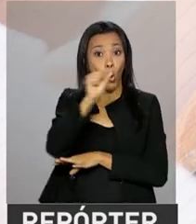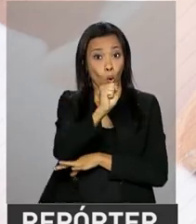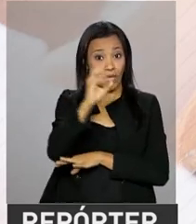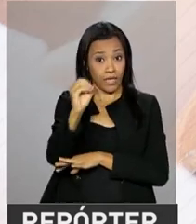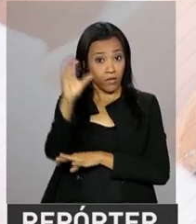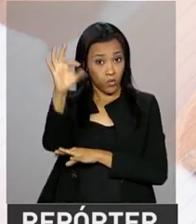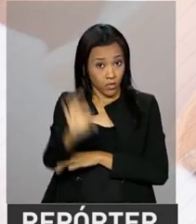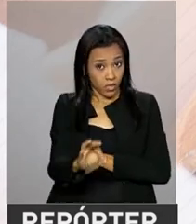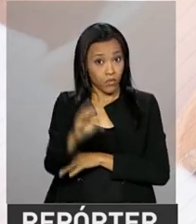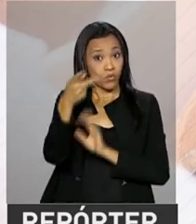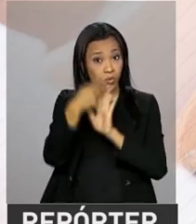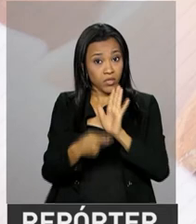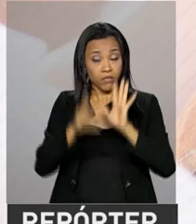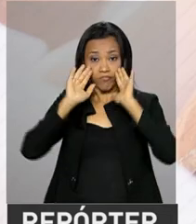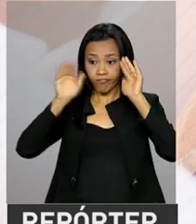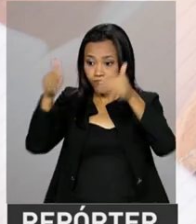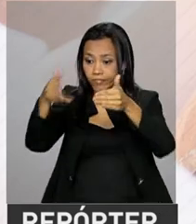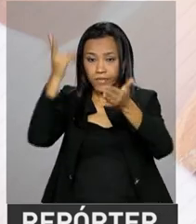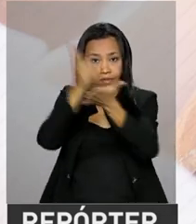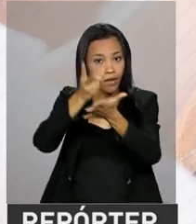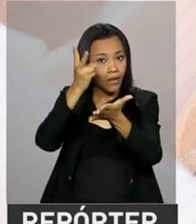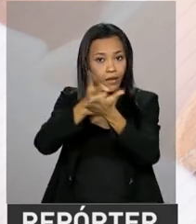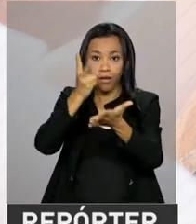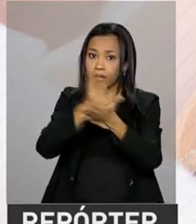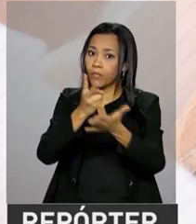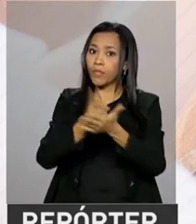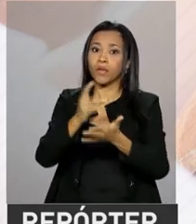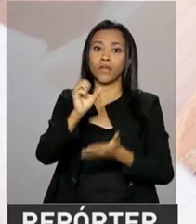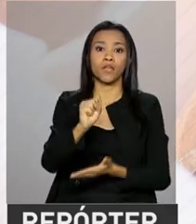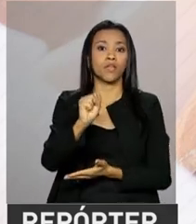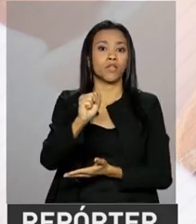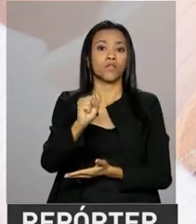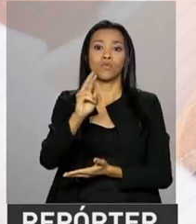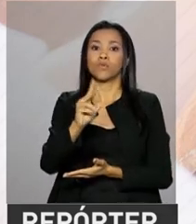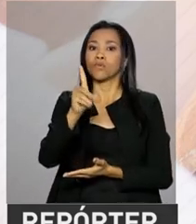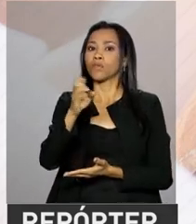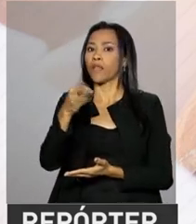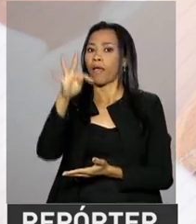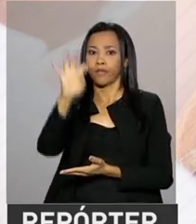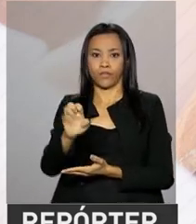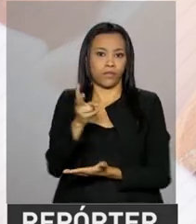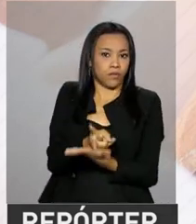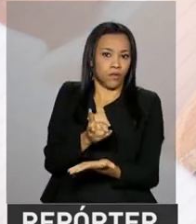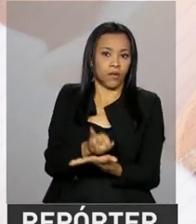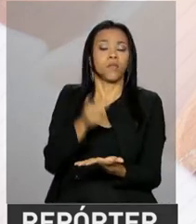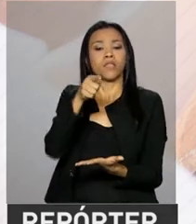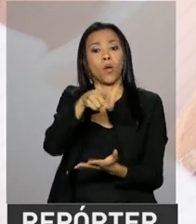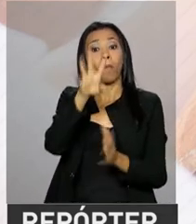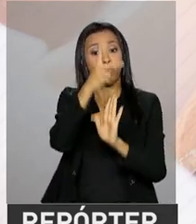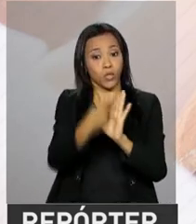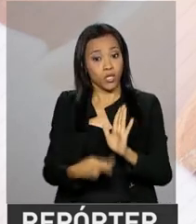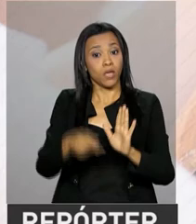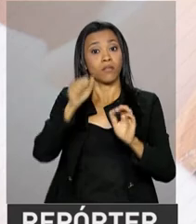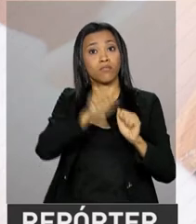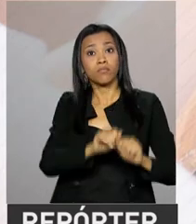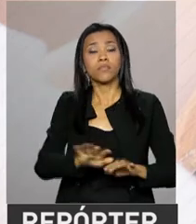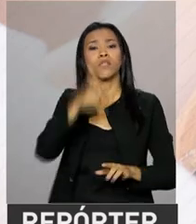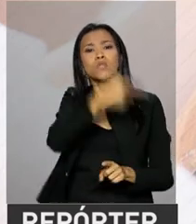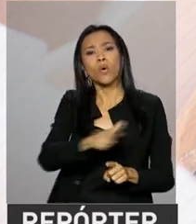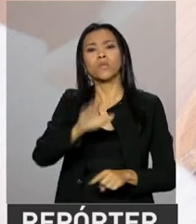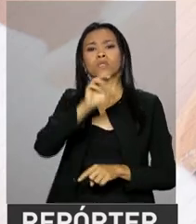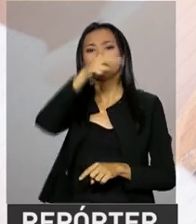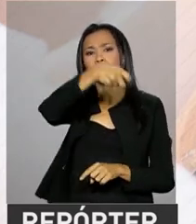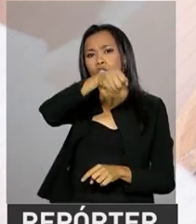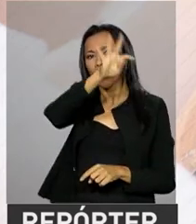projetos culturais estão concentrados na região sudeste. Com as novas regras, projetos integralmente realizados nas regiões